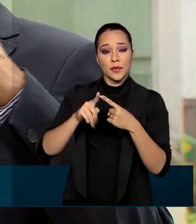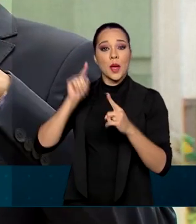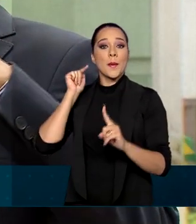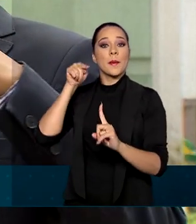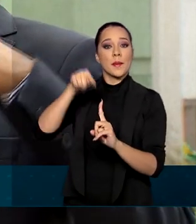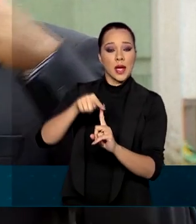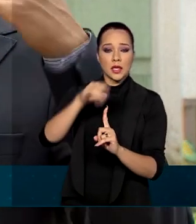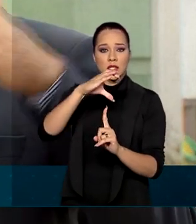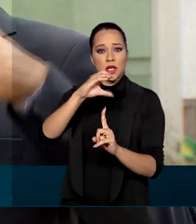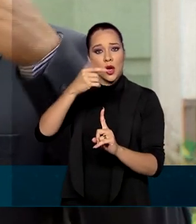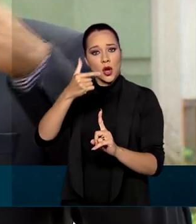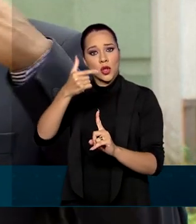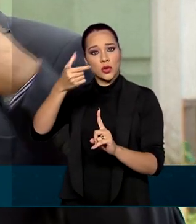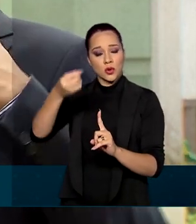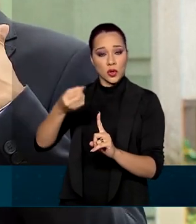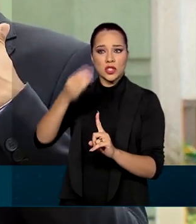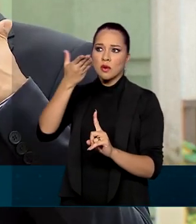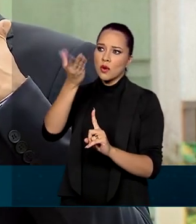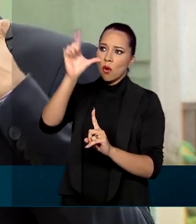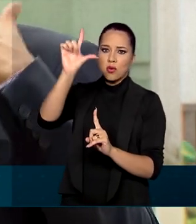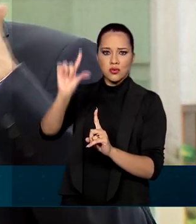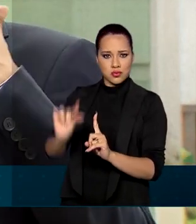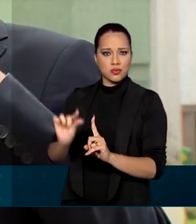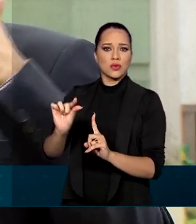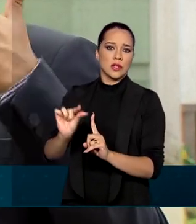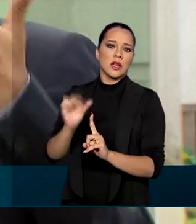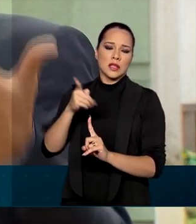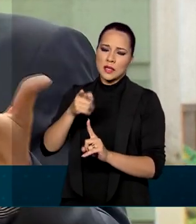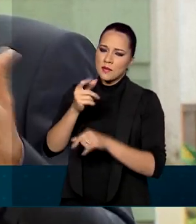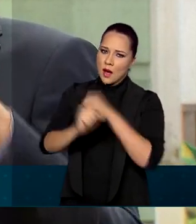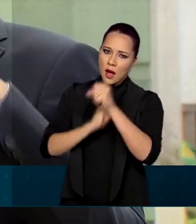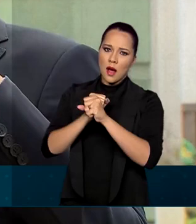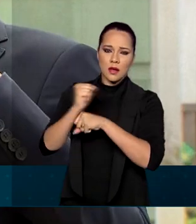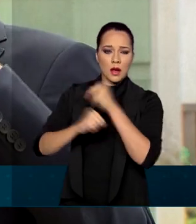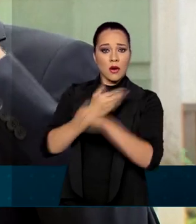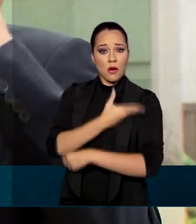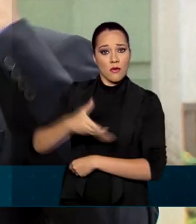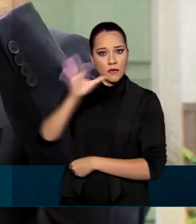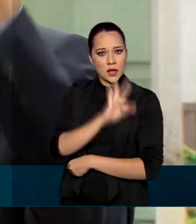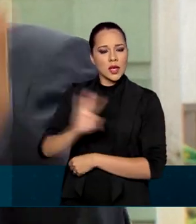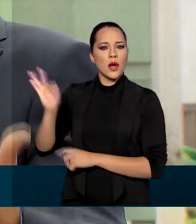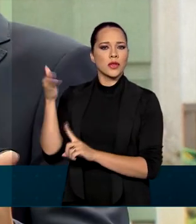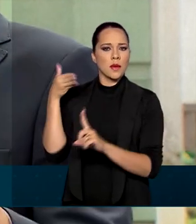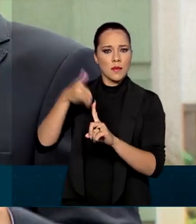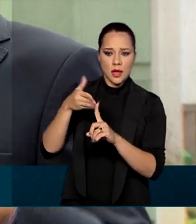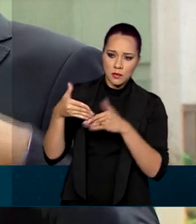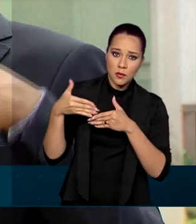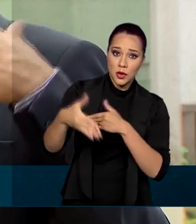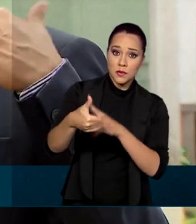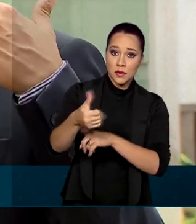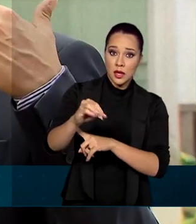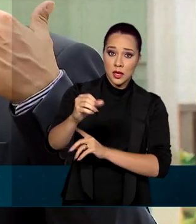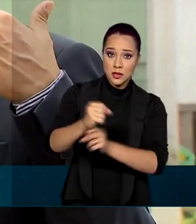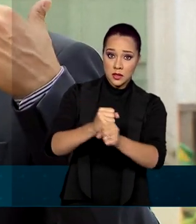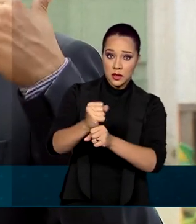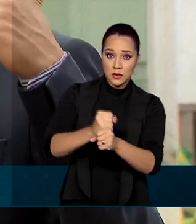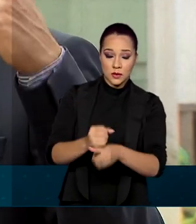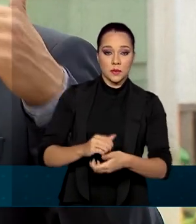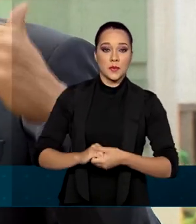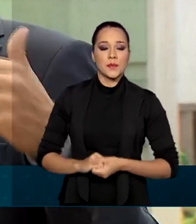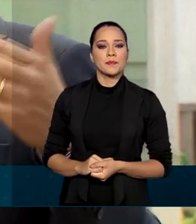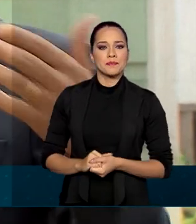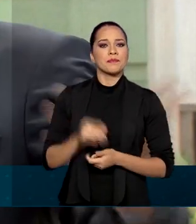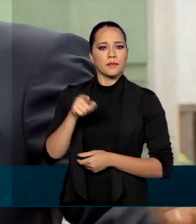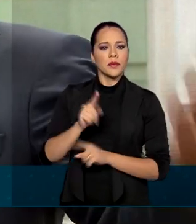de descarbonização. A cada ano o Ministério, o governo federal, coloca metas para os próximos dez anos. E